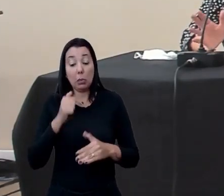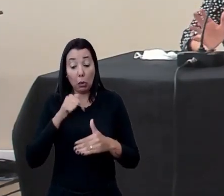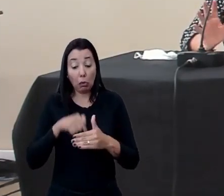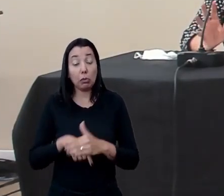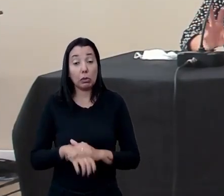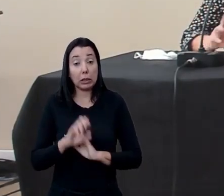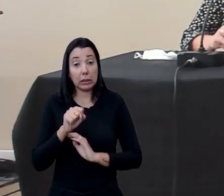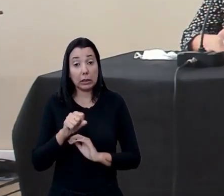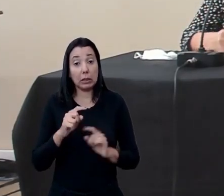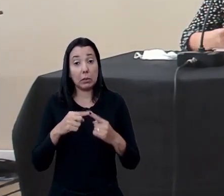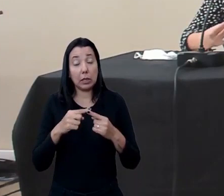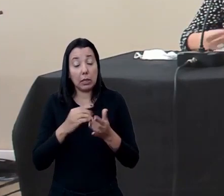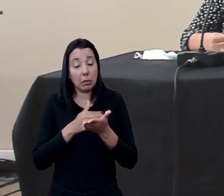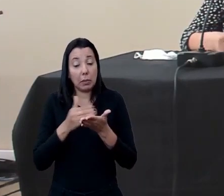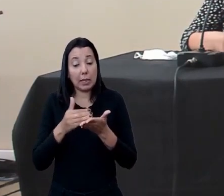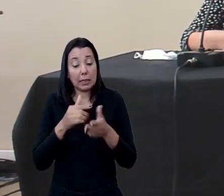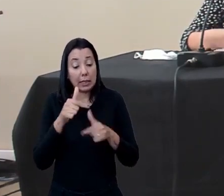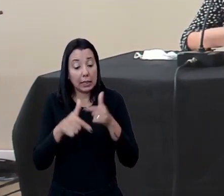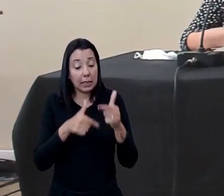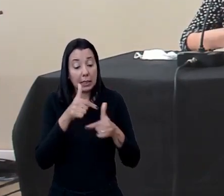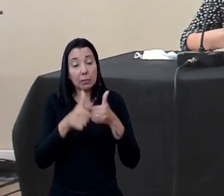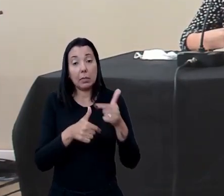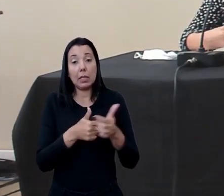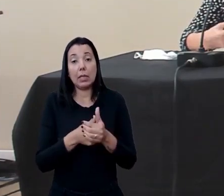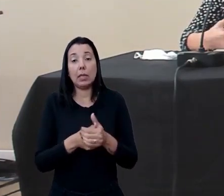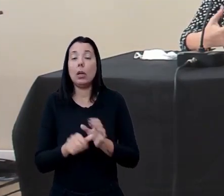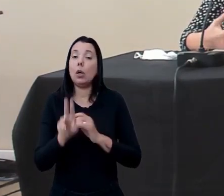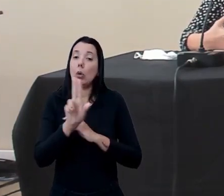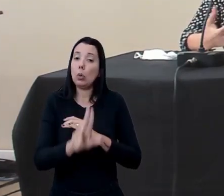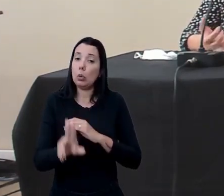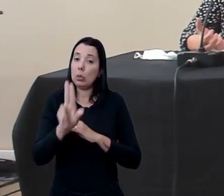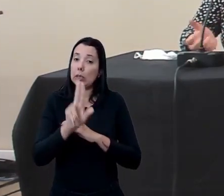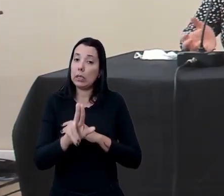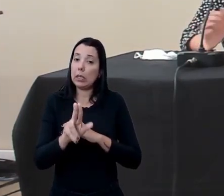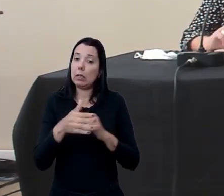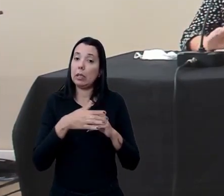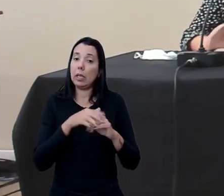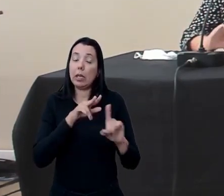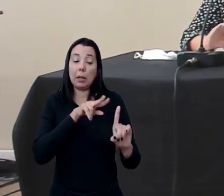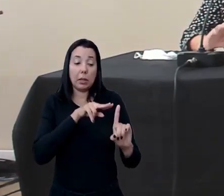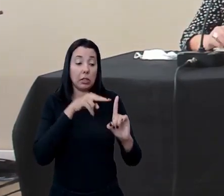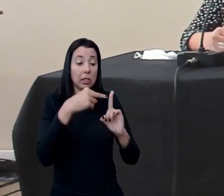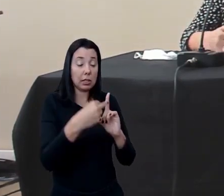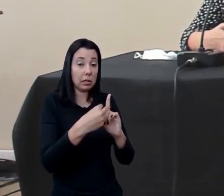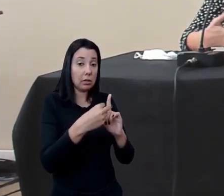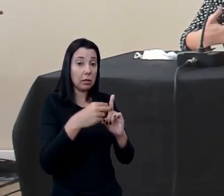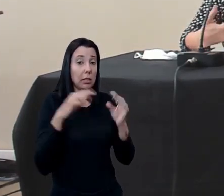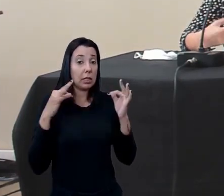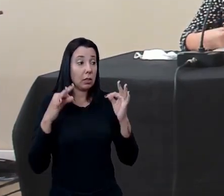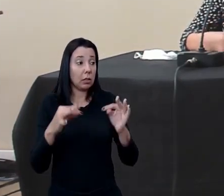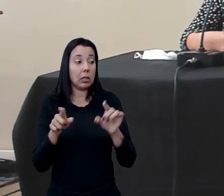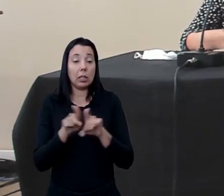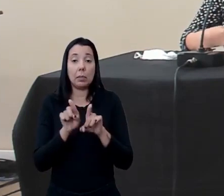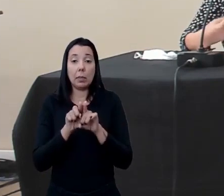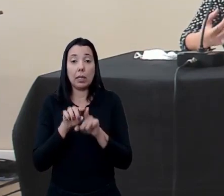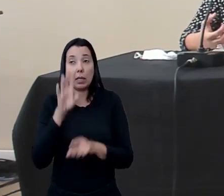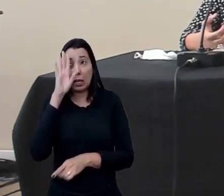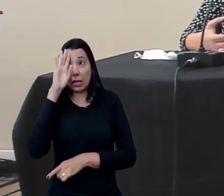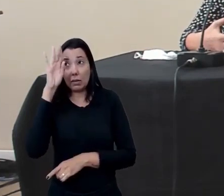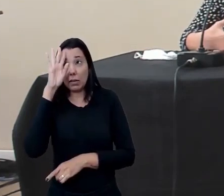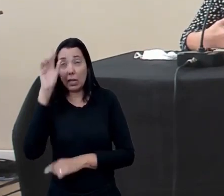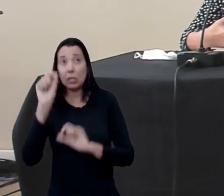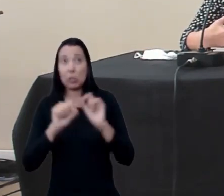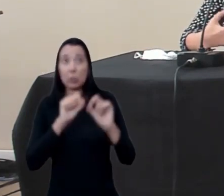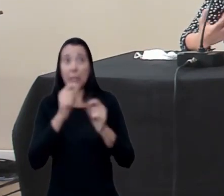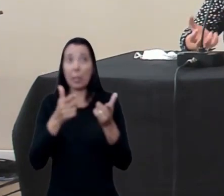profunda não é? porque quando a gente começa a trabalhar utilizando as mediações tecnológicas também a gente reflete